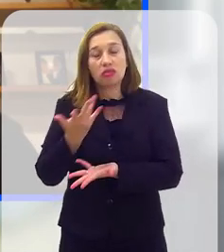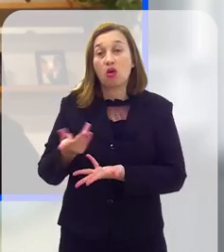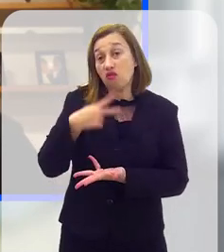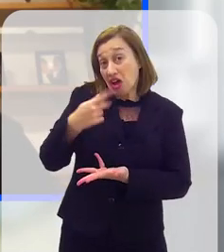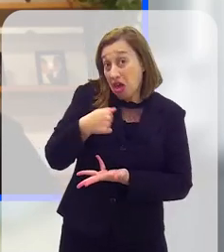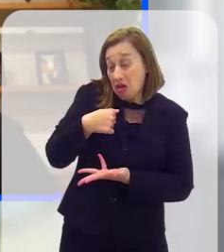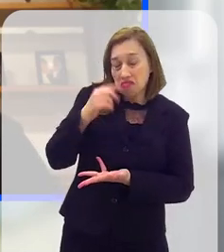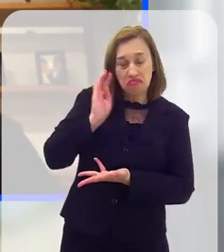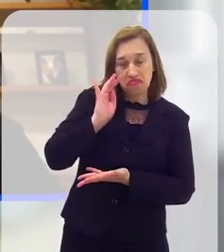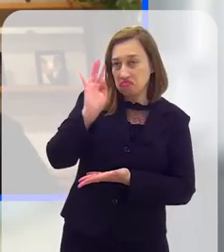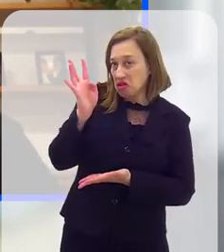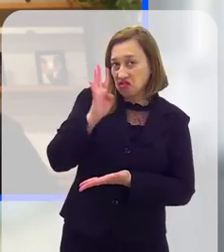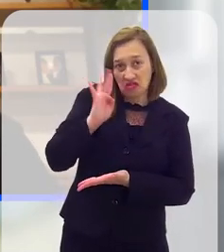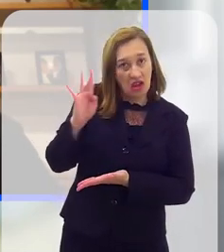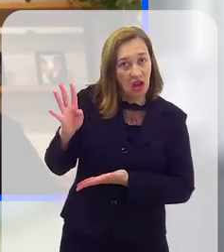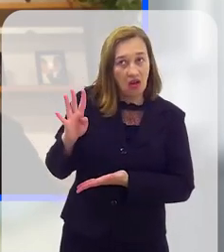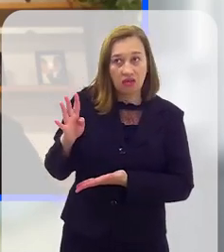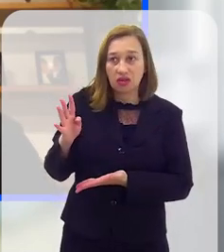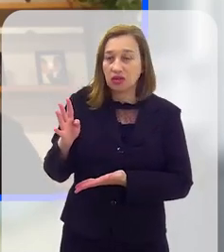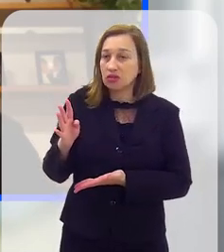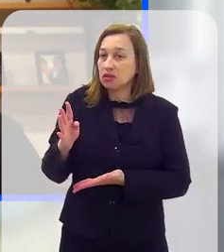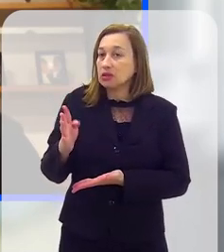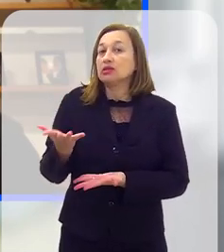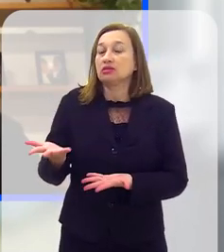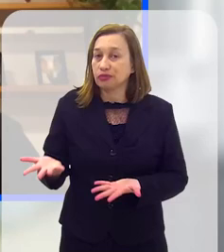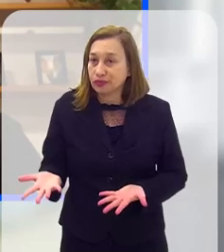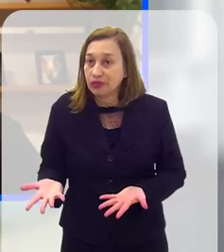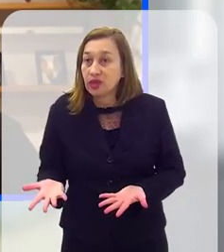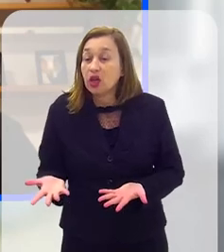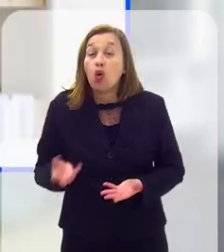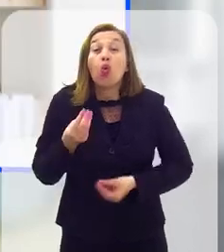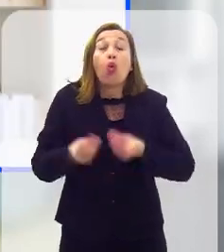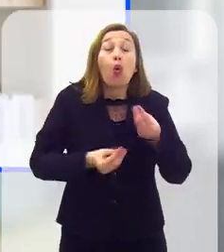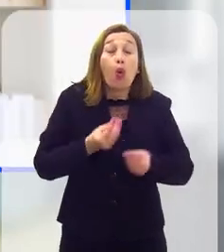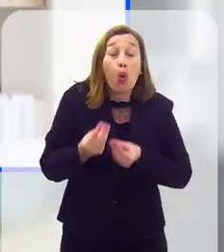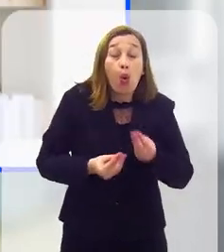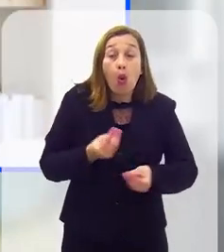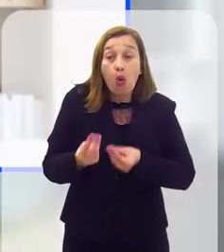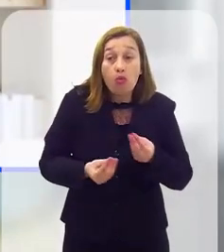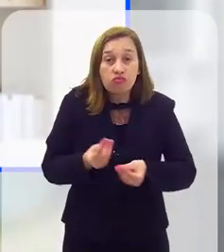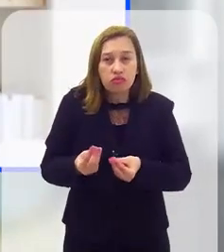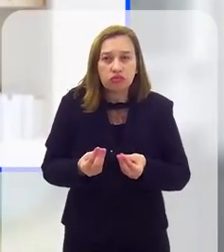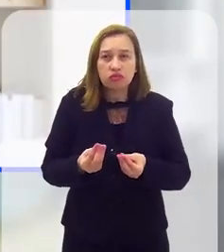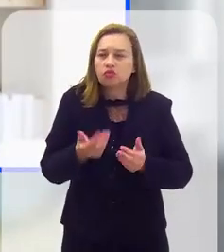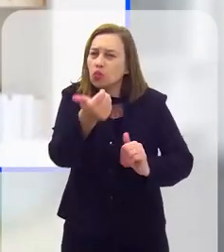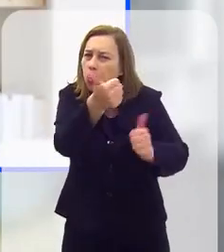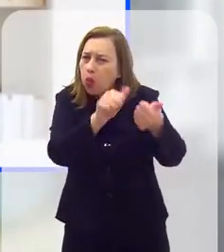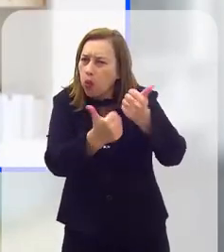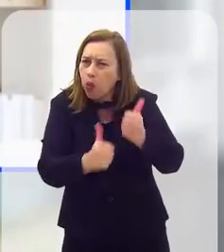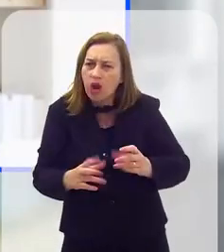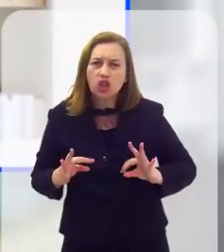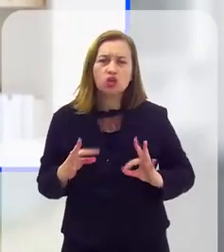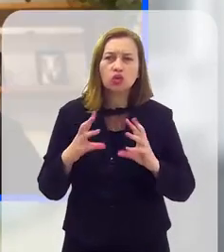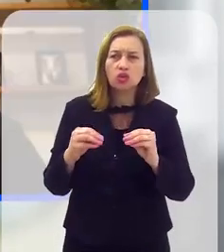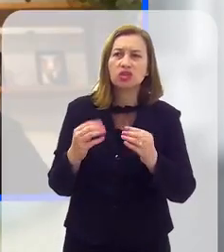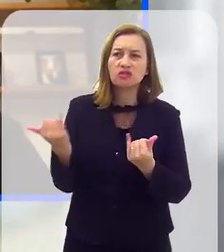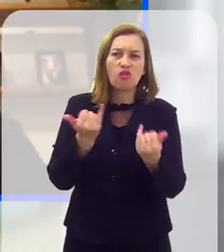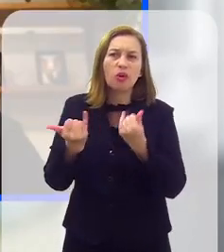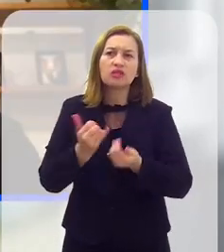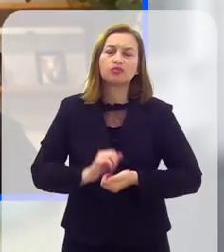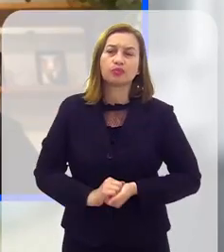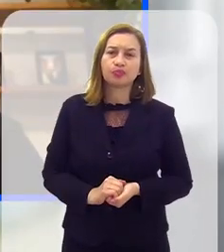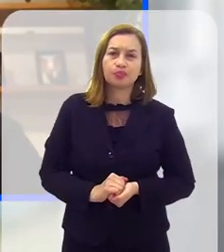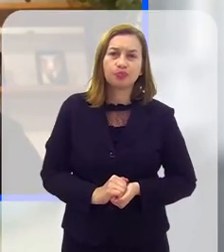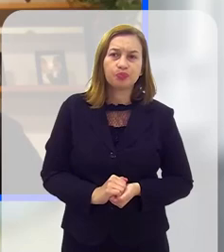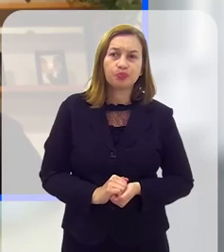Confesso que eu não imaginava que chegaria tanto, né? Como é que você, enfim, avalia todo